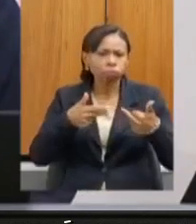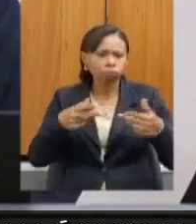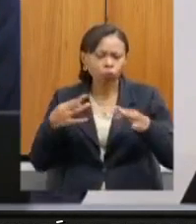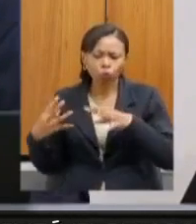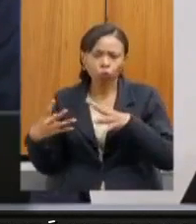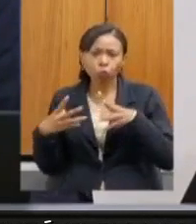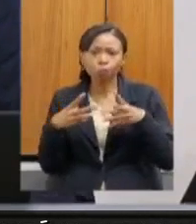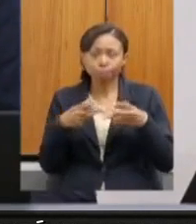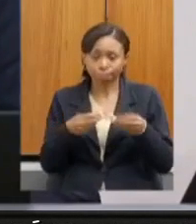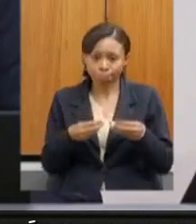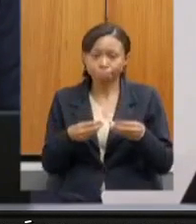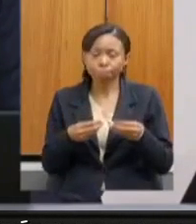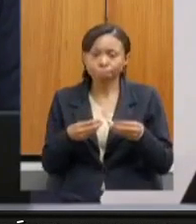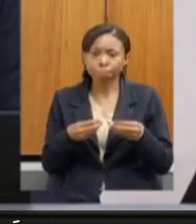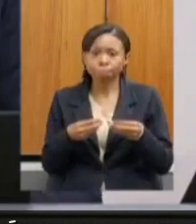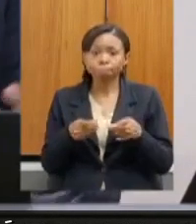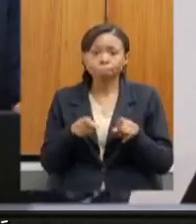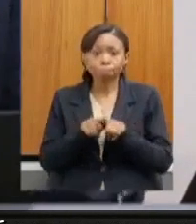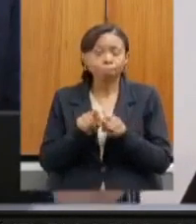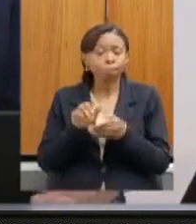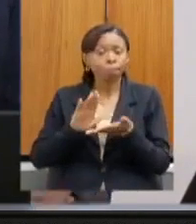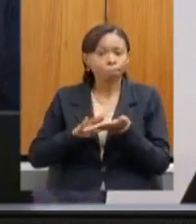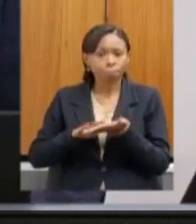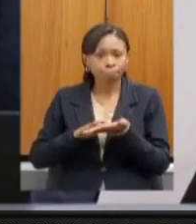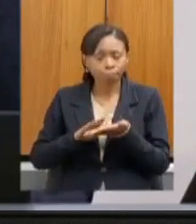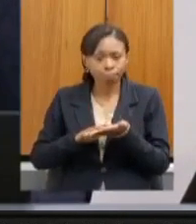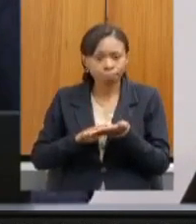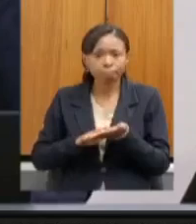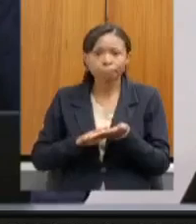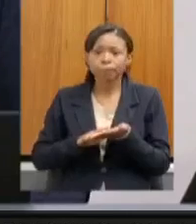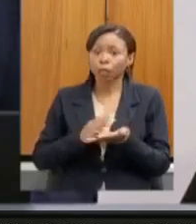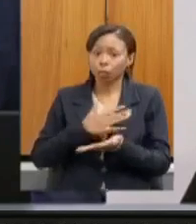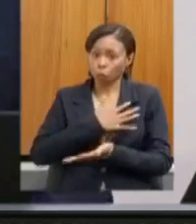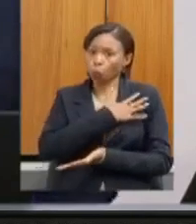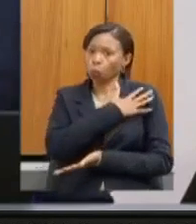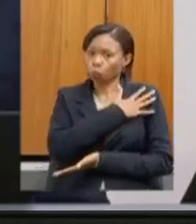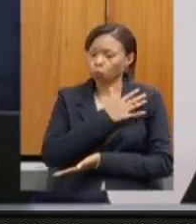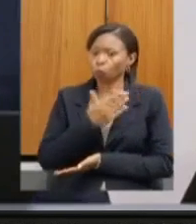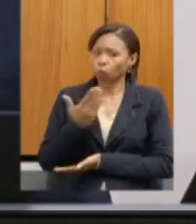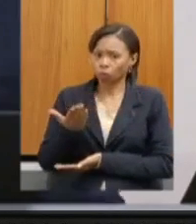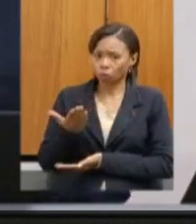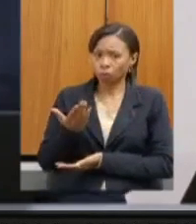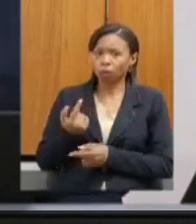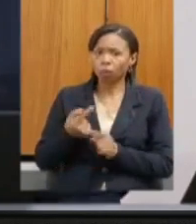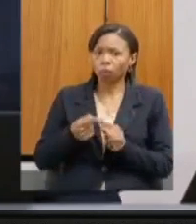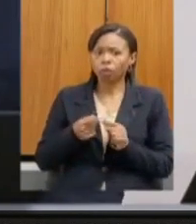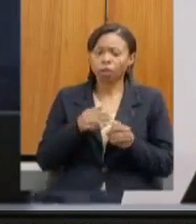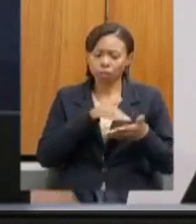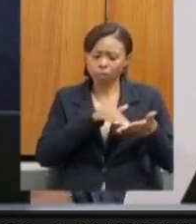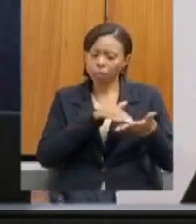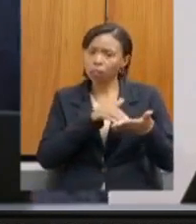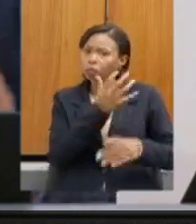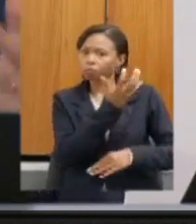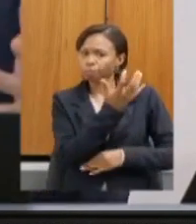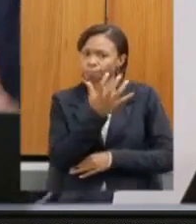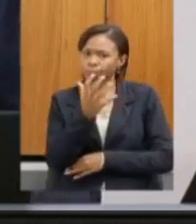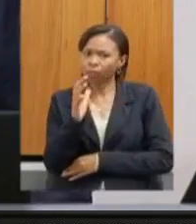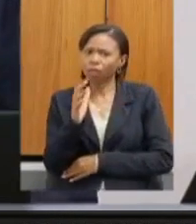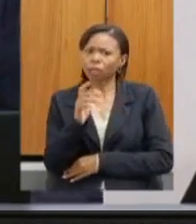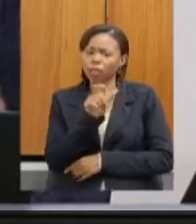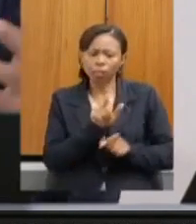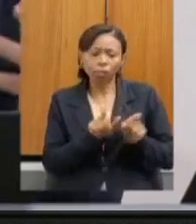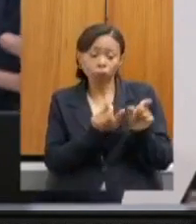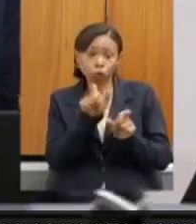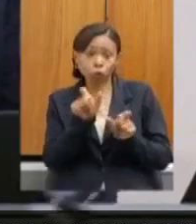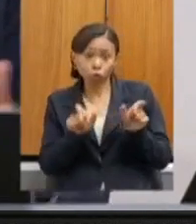Coronel Henrique, porque, e a Secretaria de Meio Ambiente, está aqui o Malar, o Andres, o Diogo, que